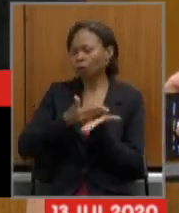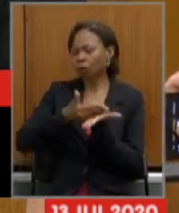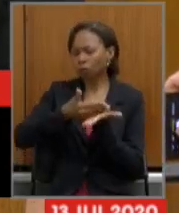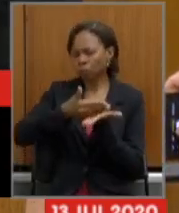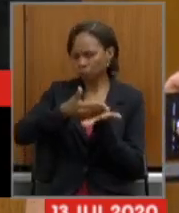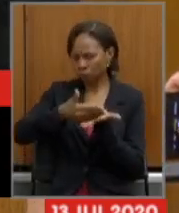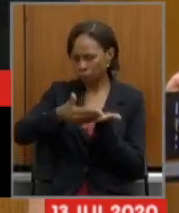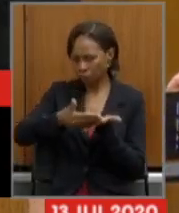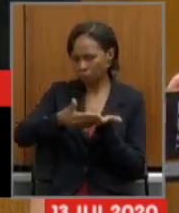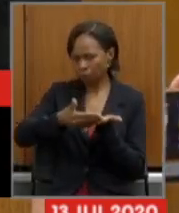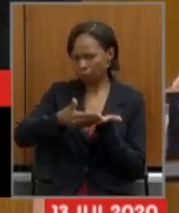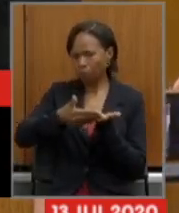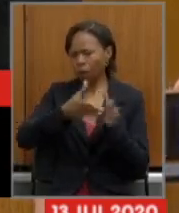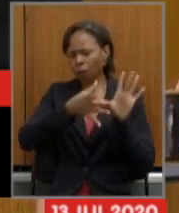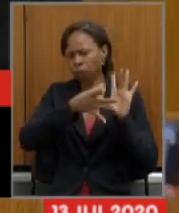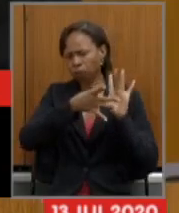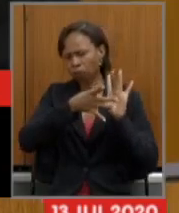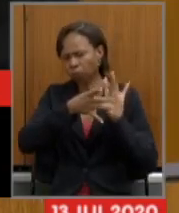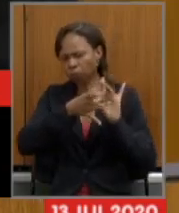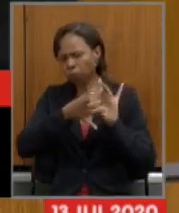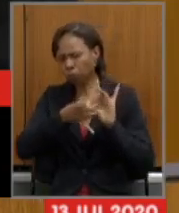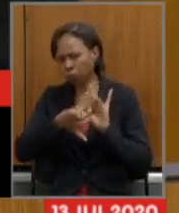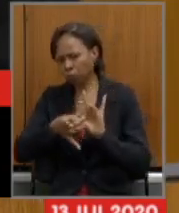contextualização.